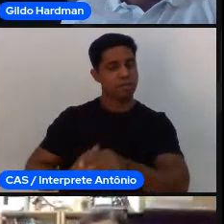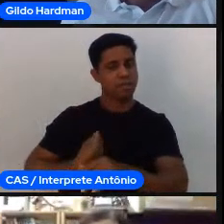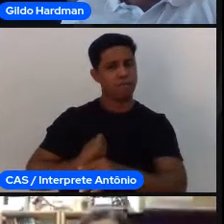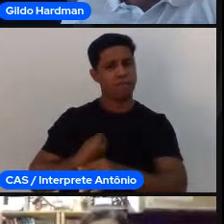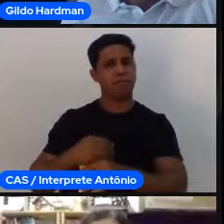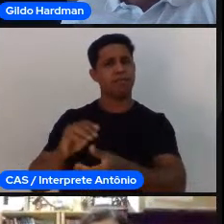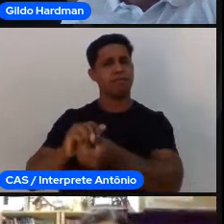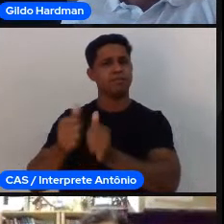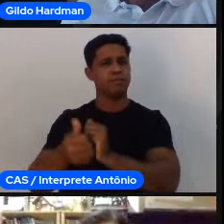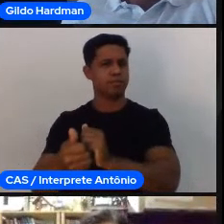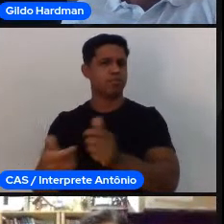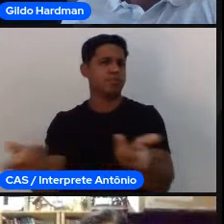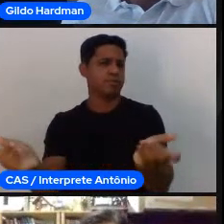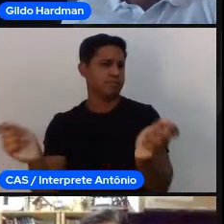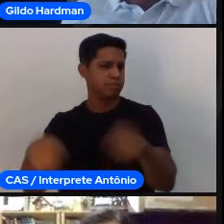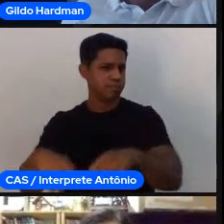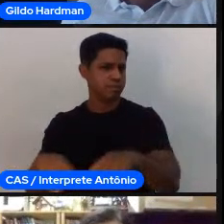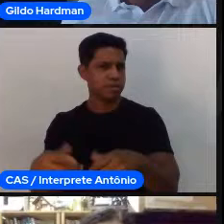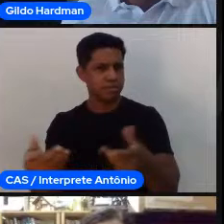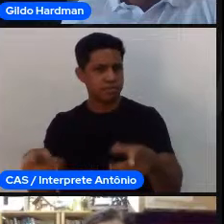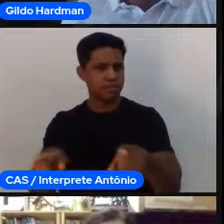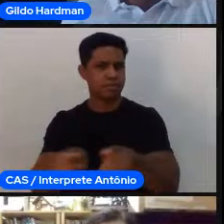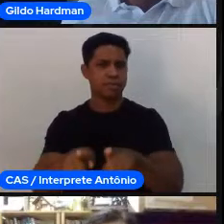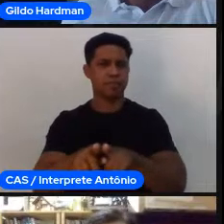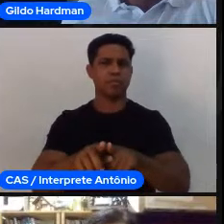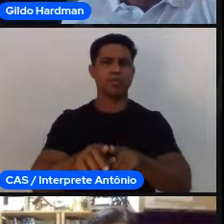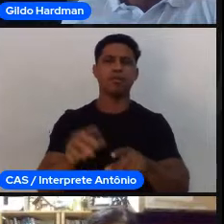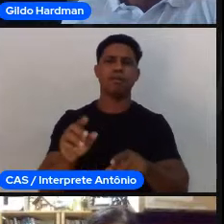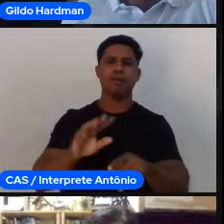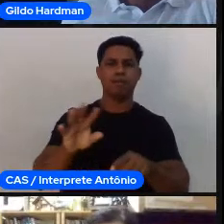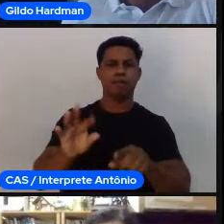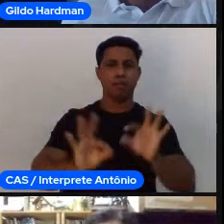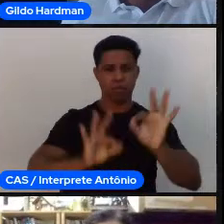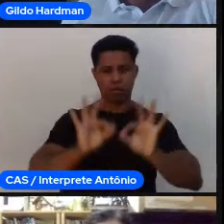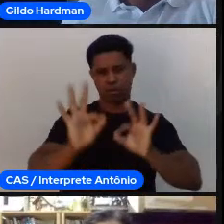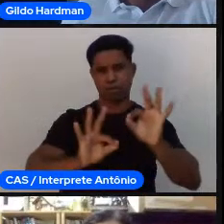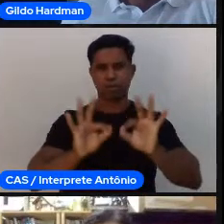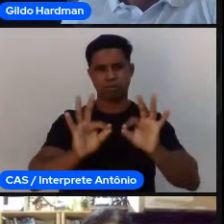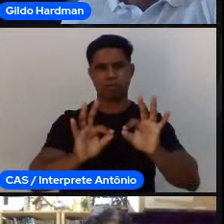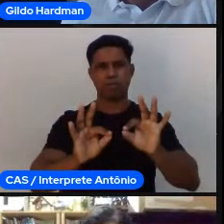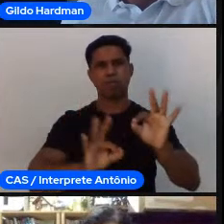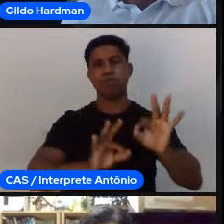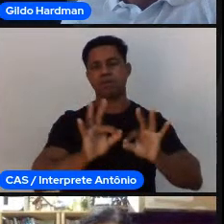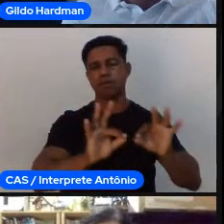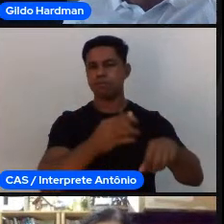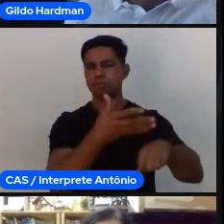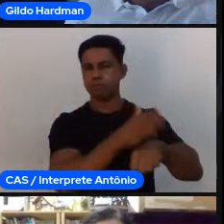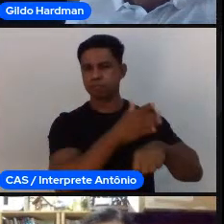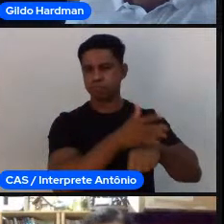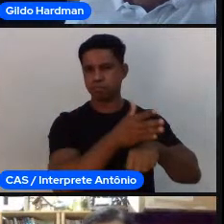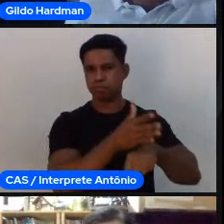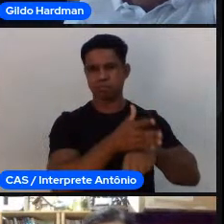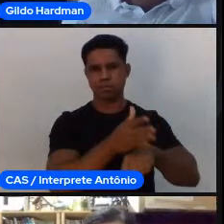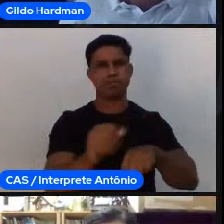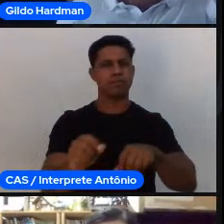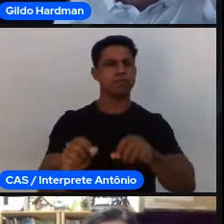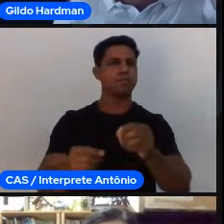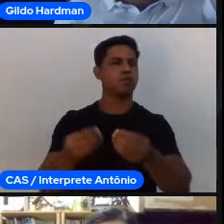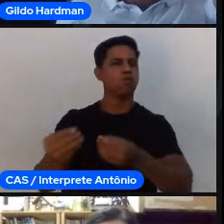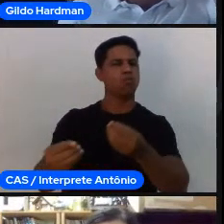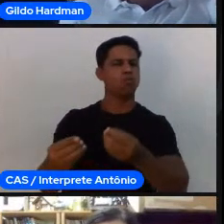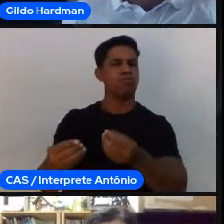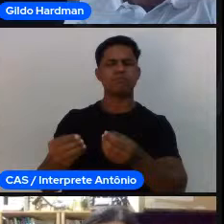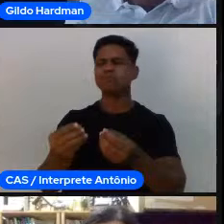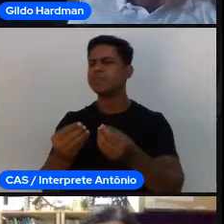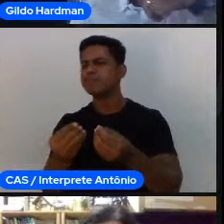quatro processos amplos que são feitos no dia a dia. organizar práticas, sistematizar, aplicar e avaliar como